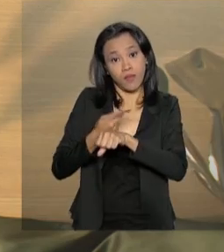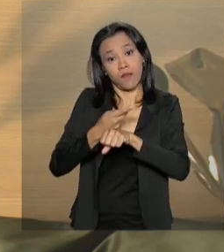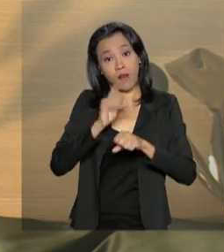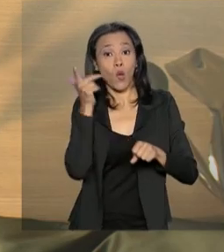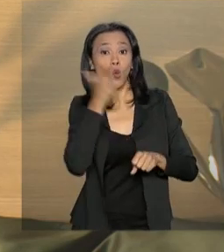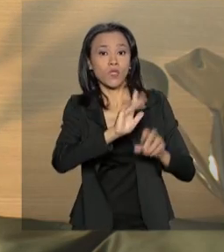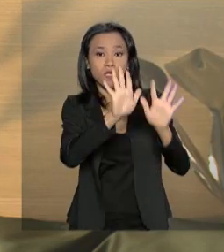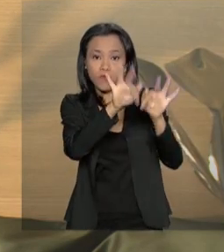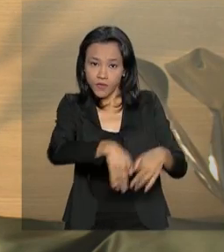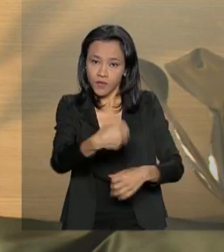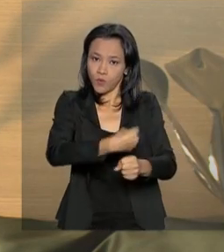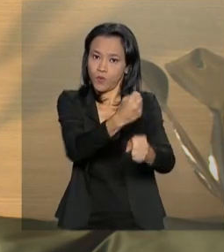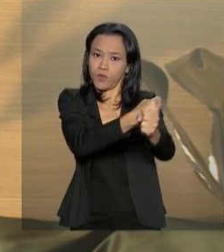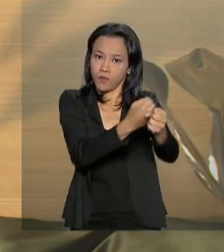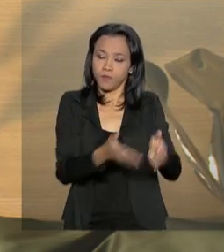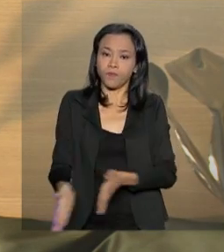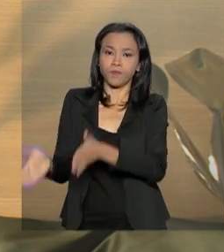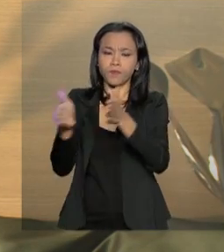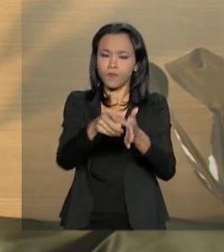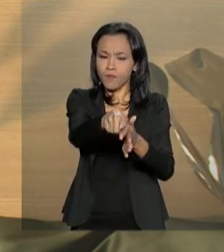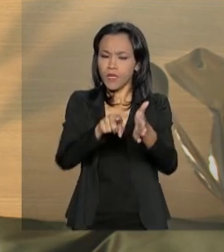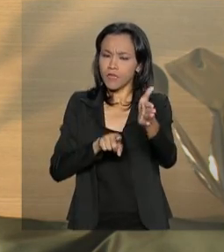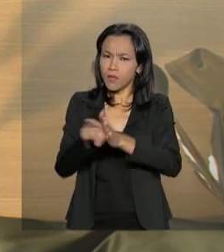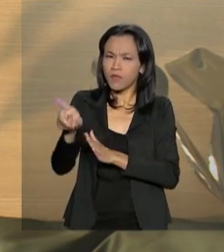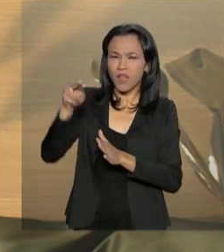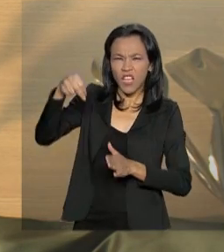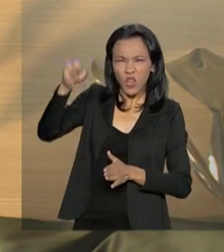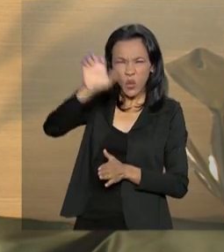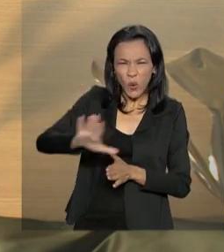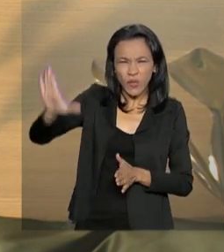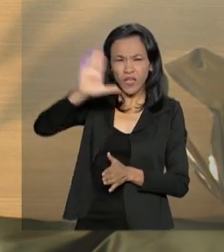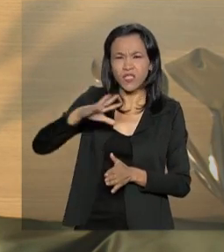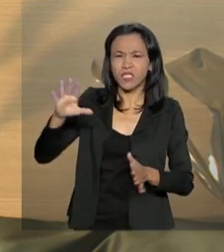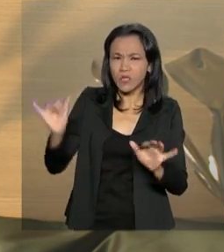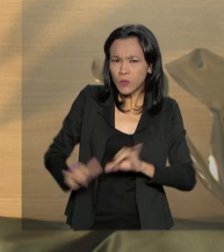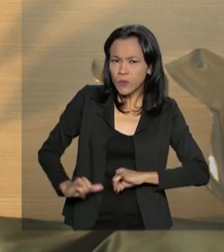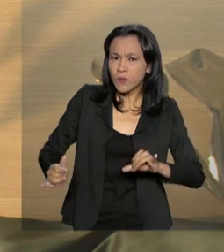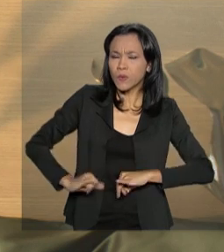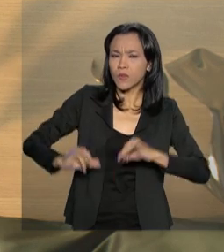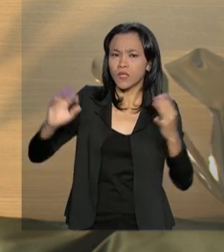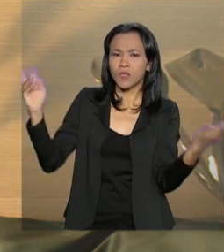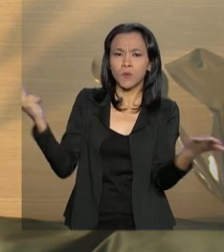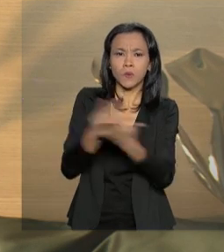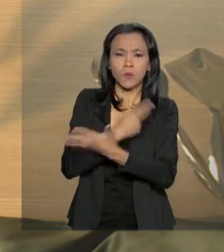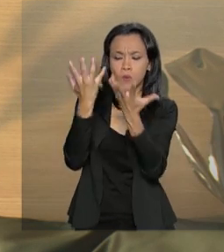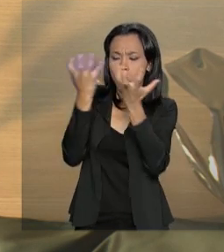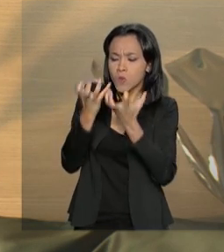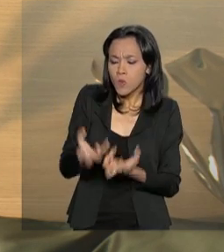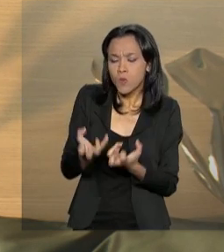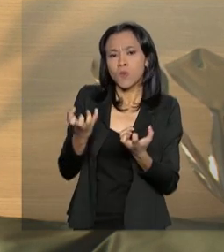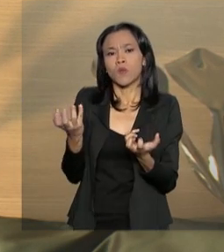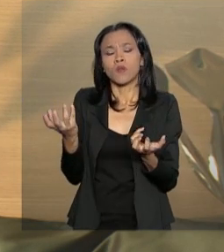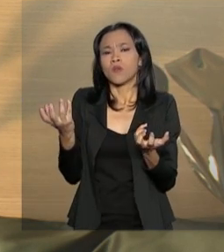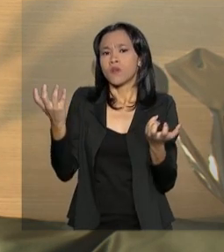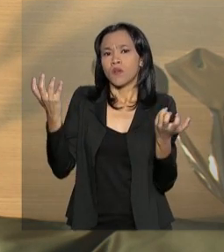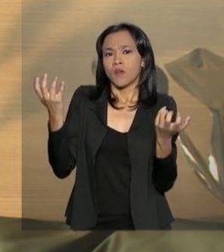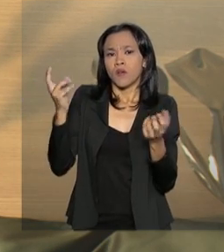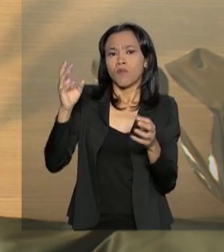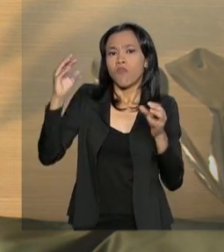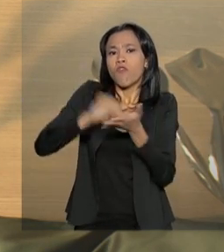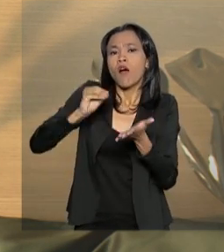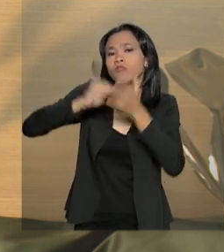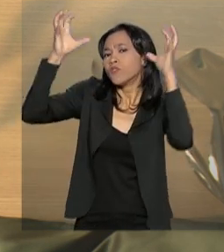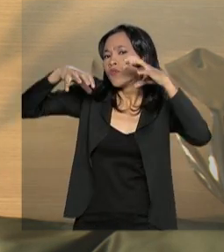-las. Ministro, historicamente, a região Nordeste tem sofrido com a seca e a estiagem. Quais são as ações que o Ministério